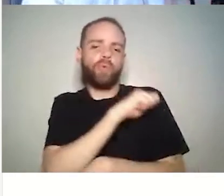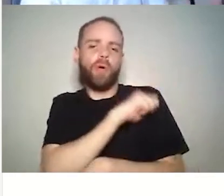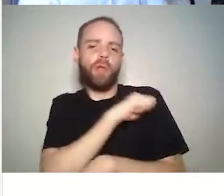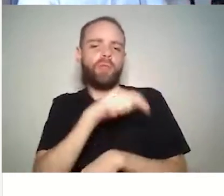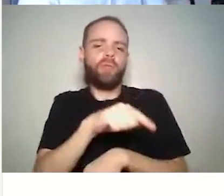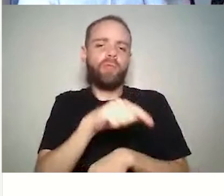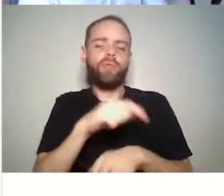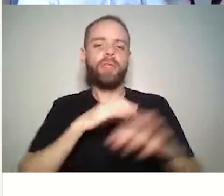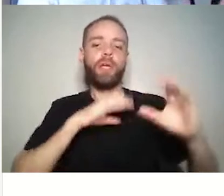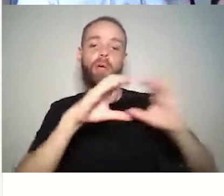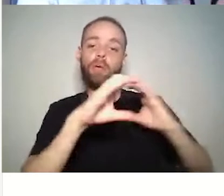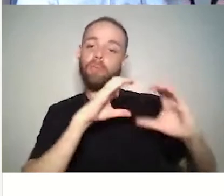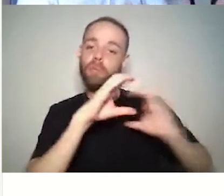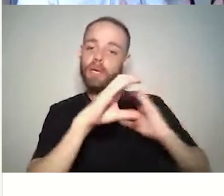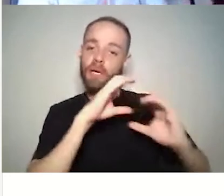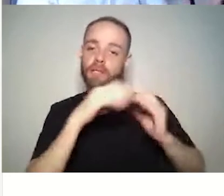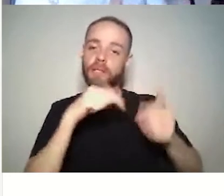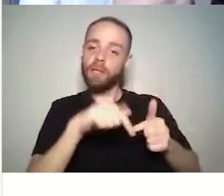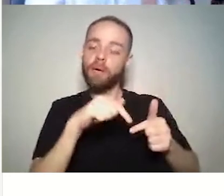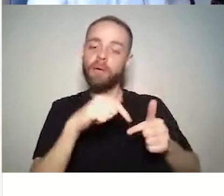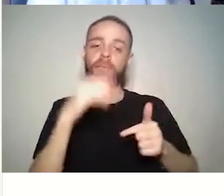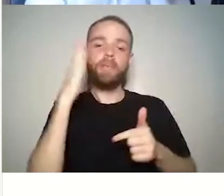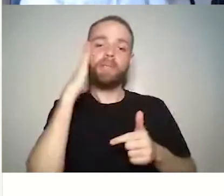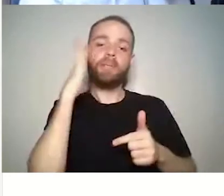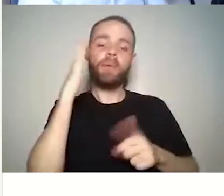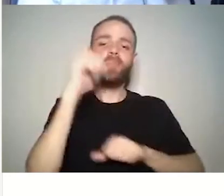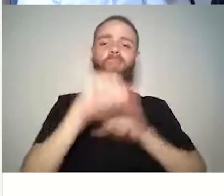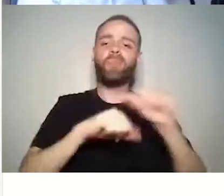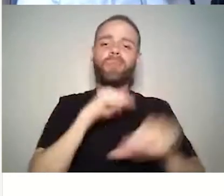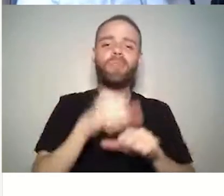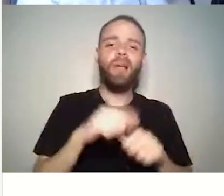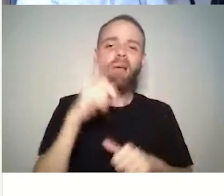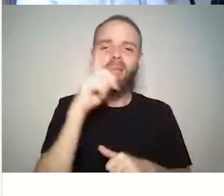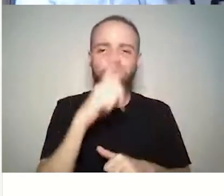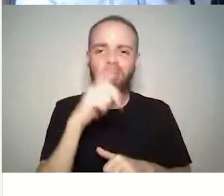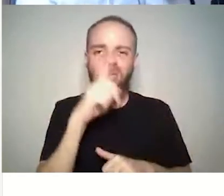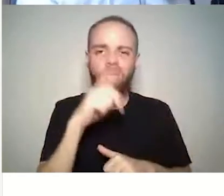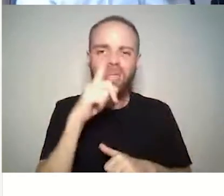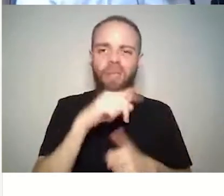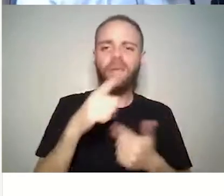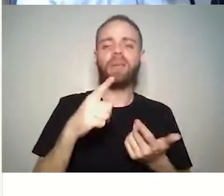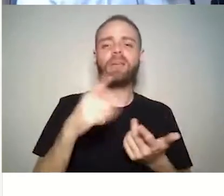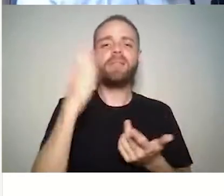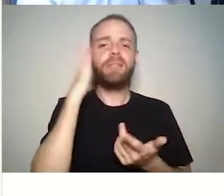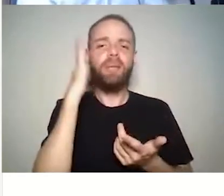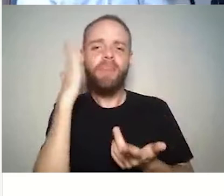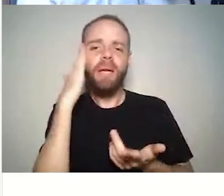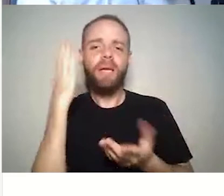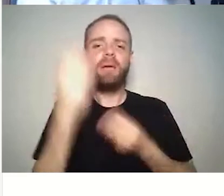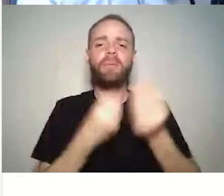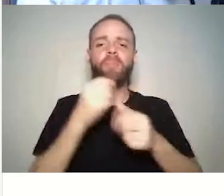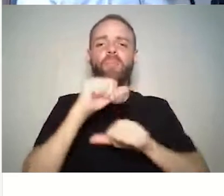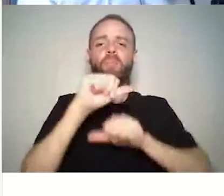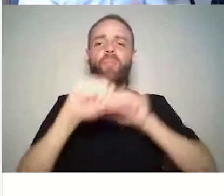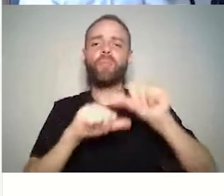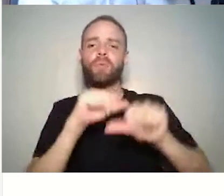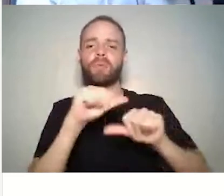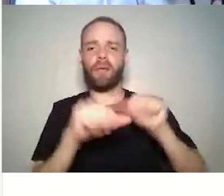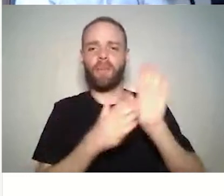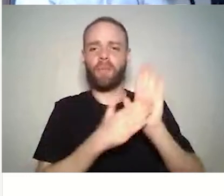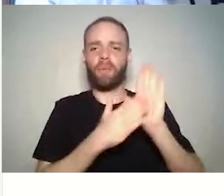aluno para mudar o comportamento que não está adequado para a proposta de ensino. E a preditiva, ela